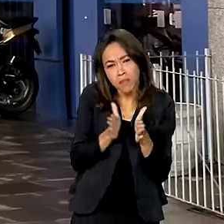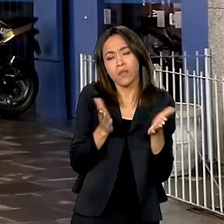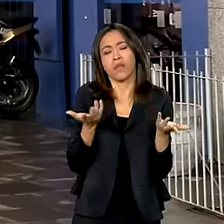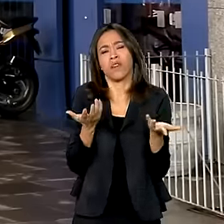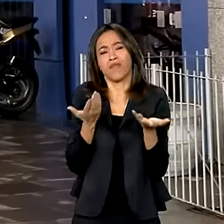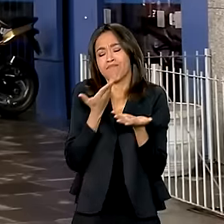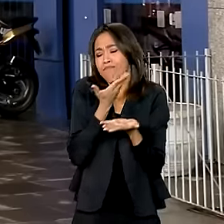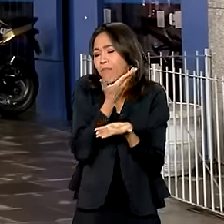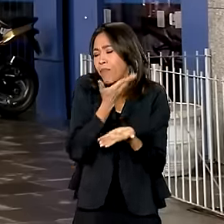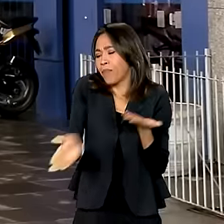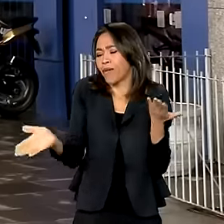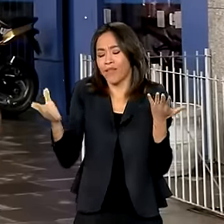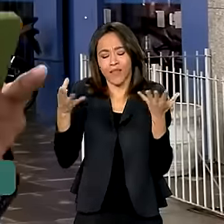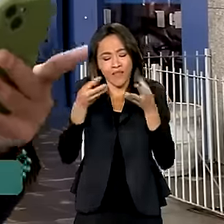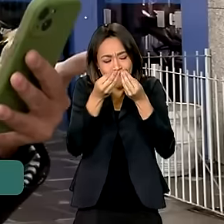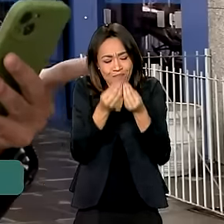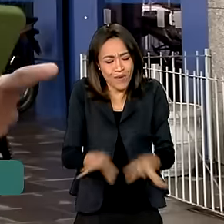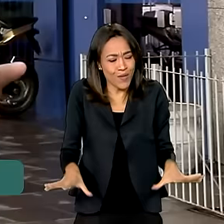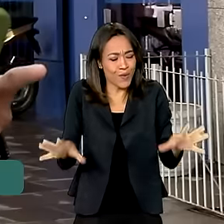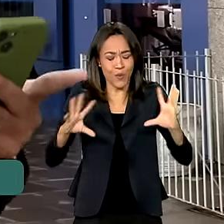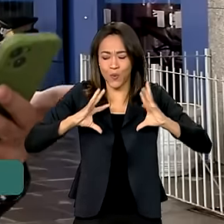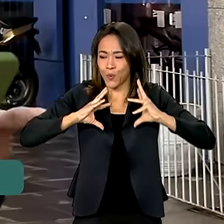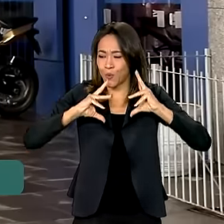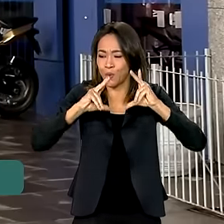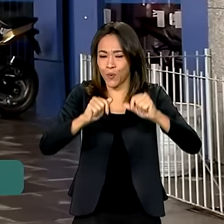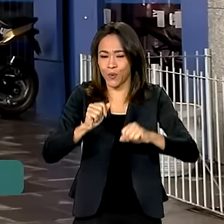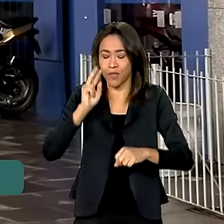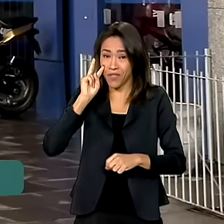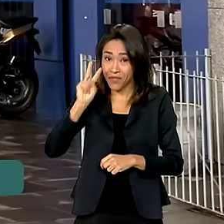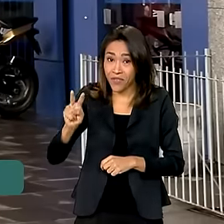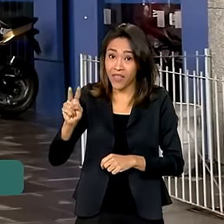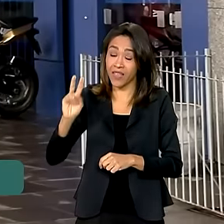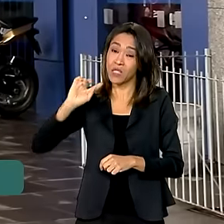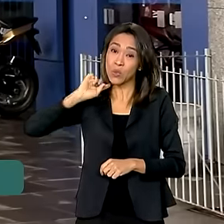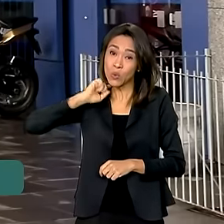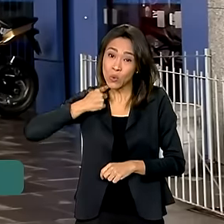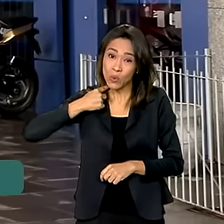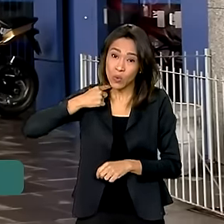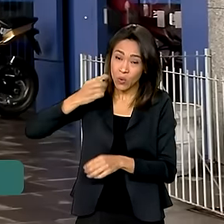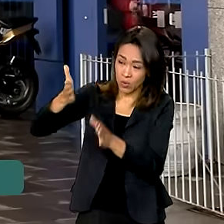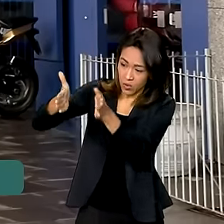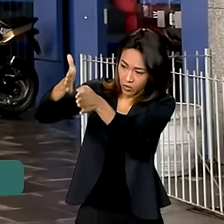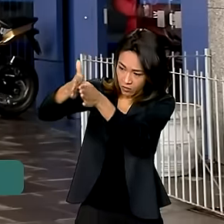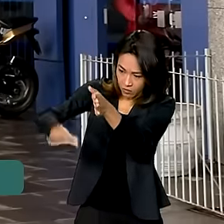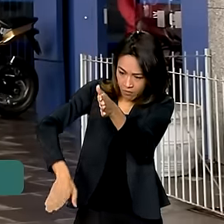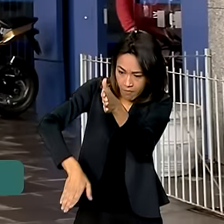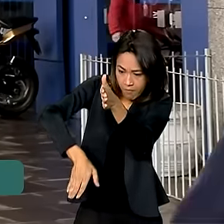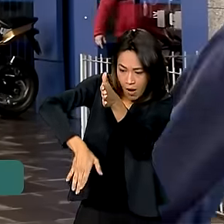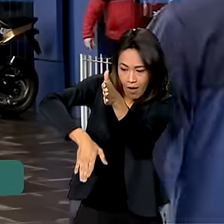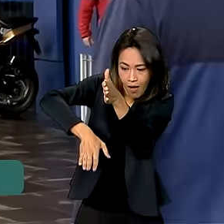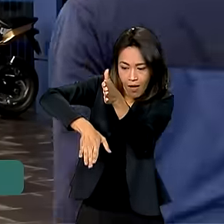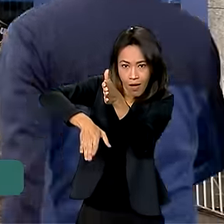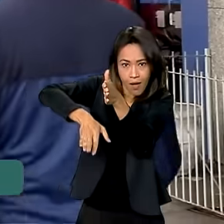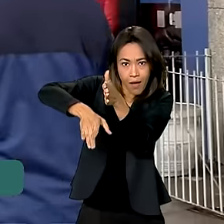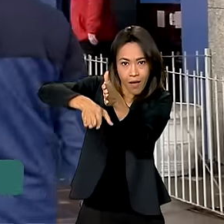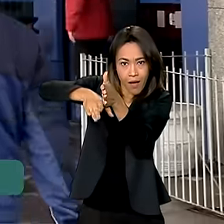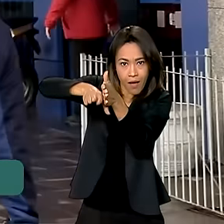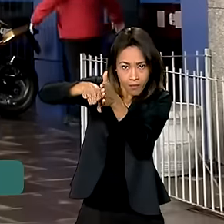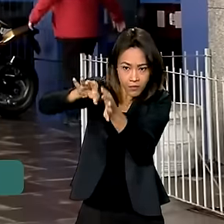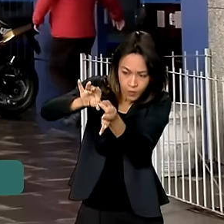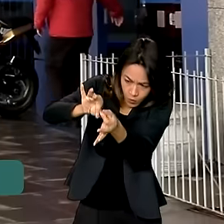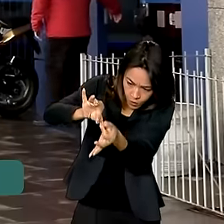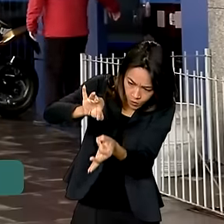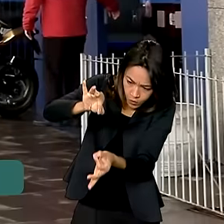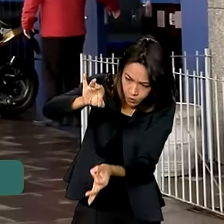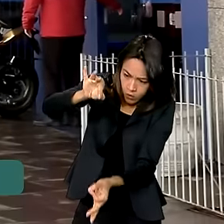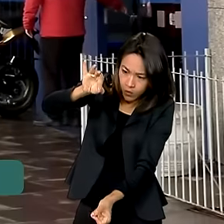perdeu tudo. A gente consegue ver pelas paredes que a água chegou até 2,5 metros de altura. E a